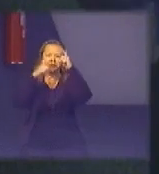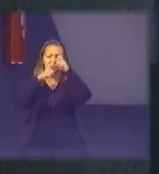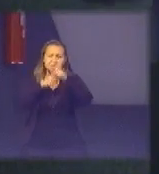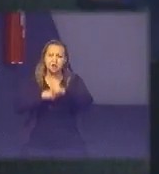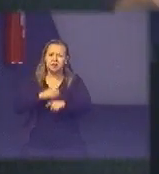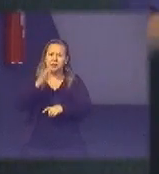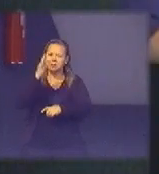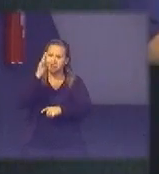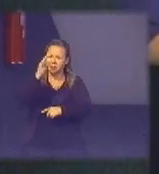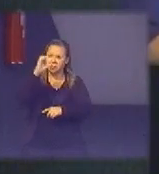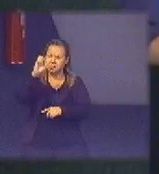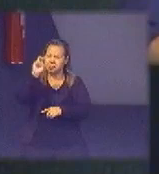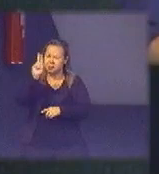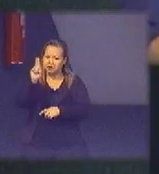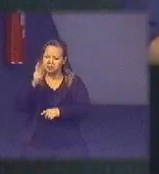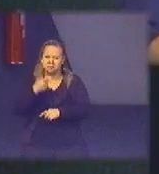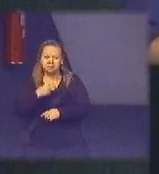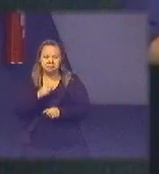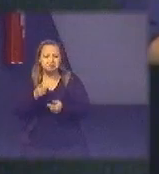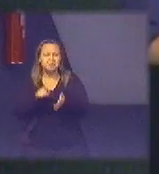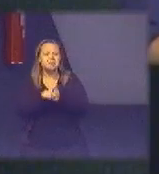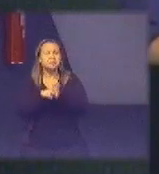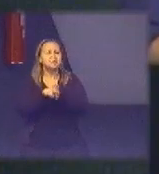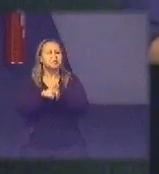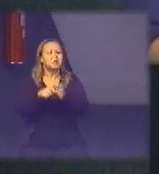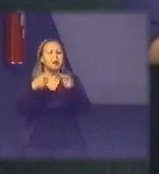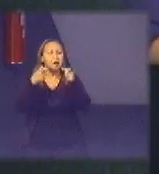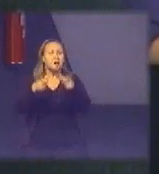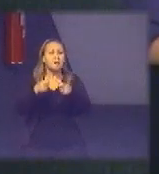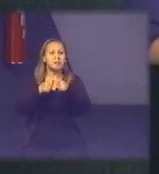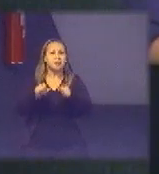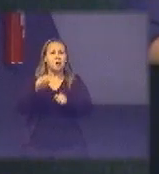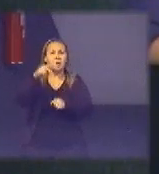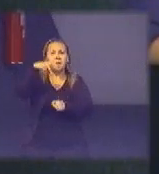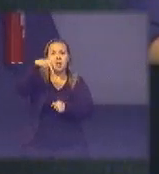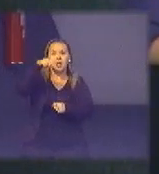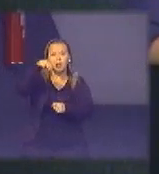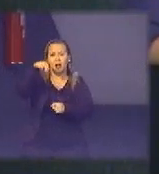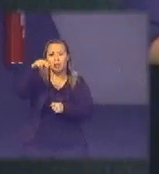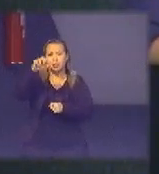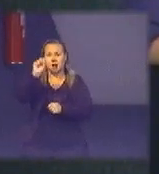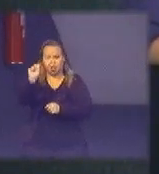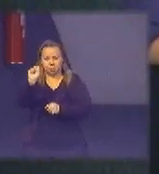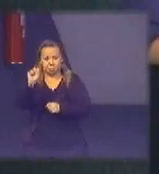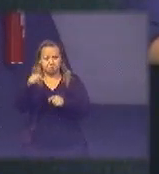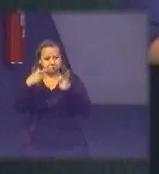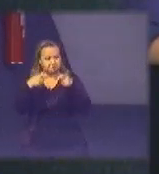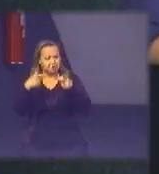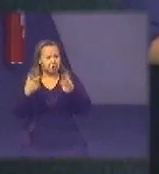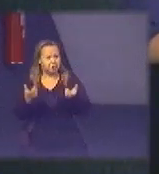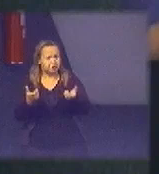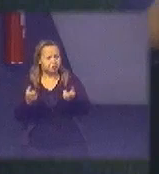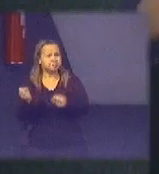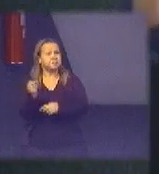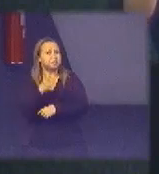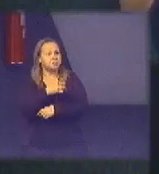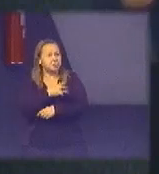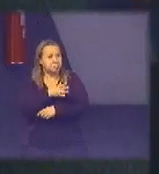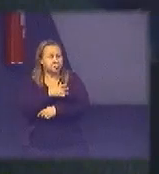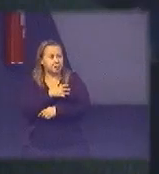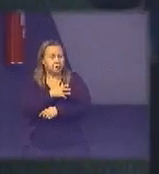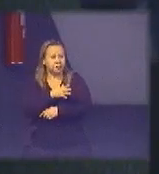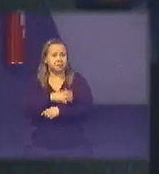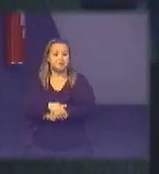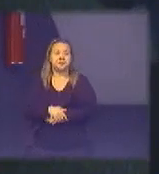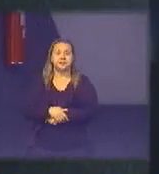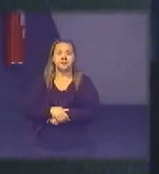cadê o parágrafo primeiro do negócio cadê o teu PLS cadê e de novo se talvez na